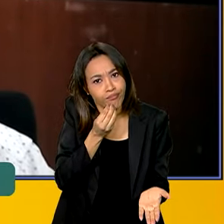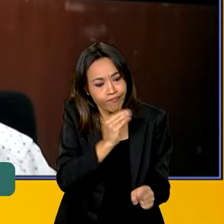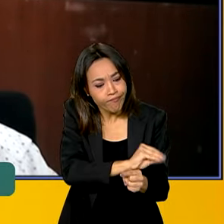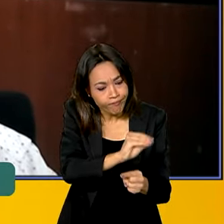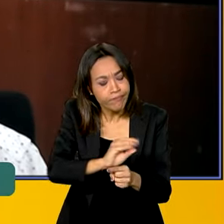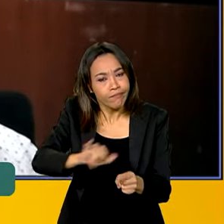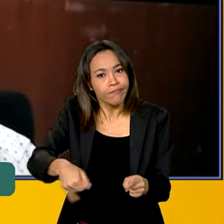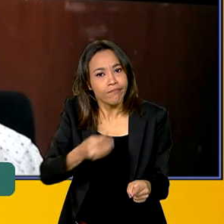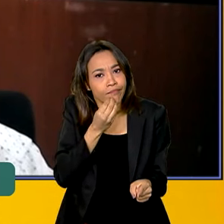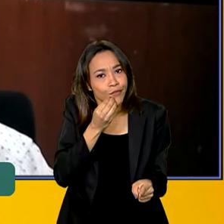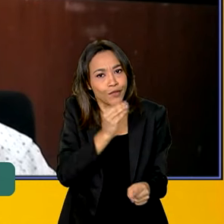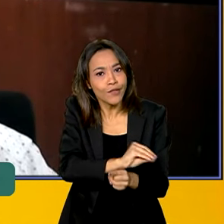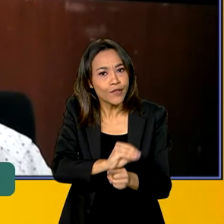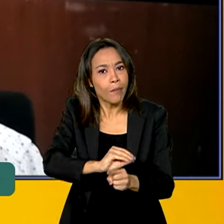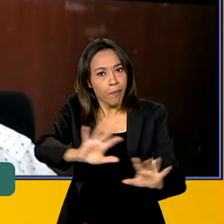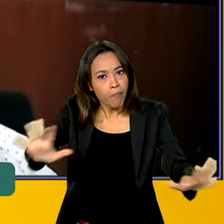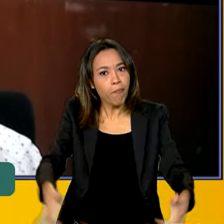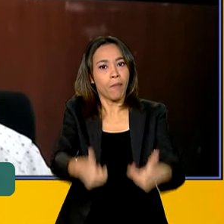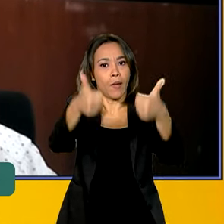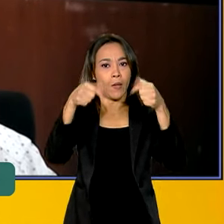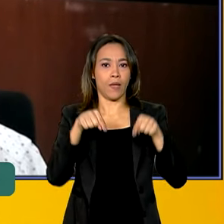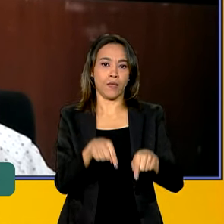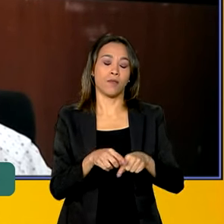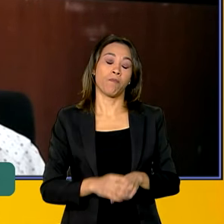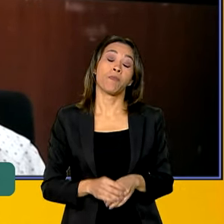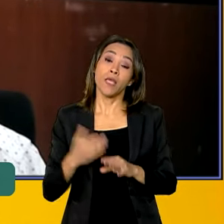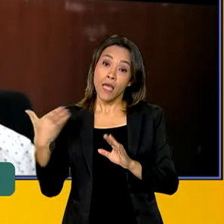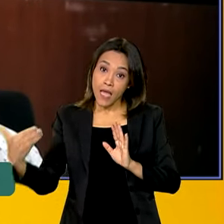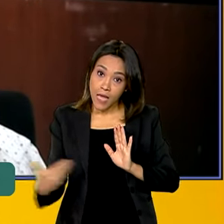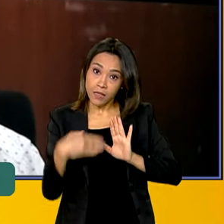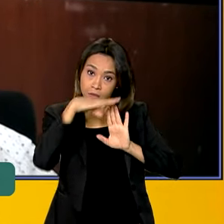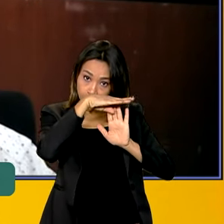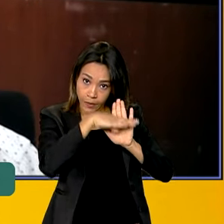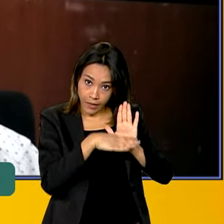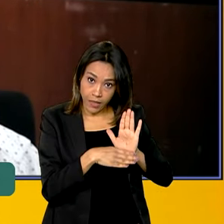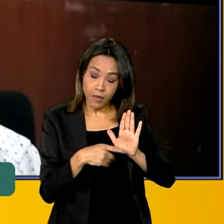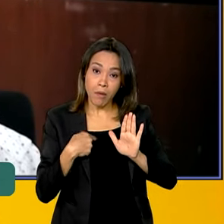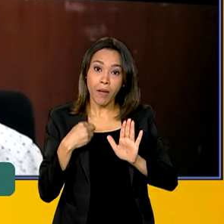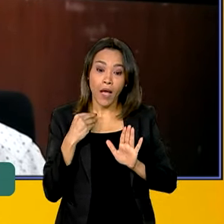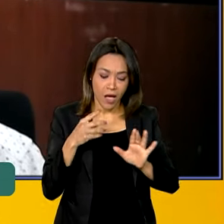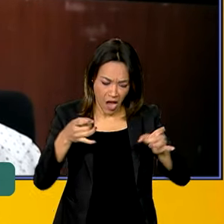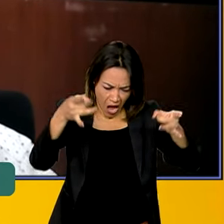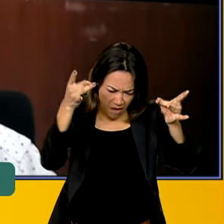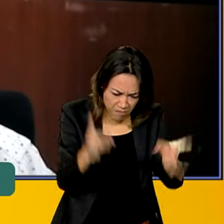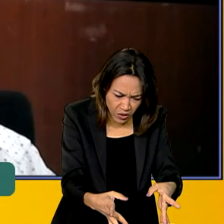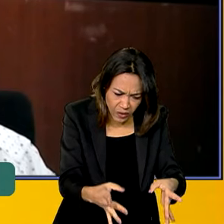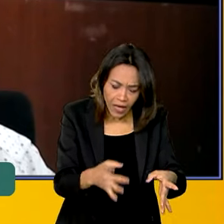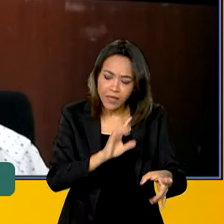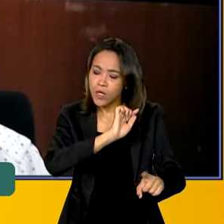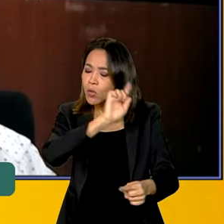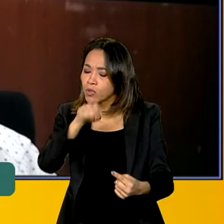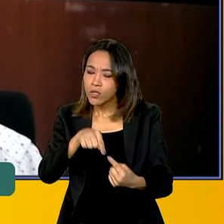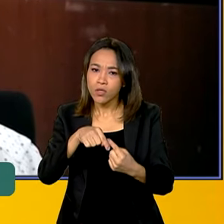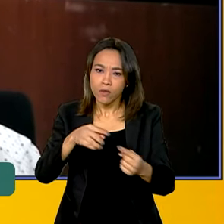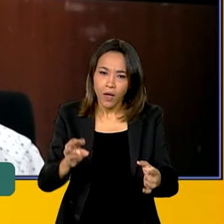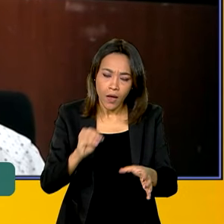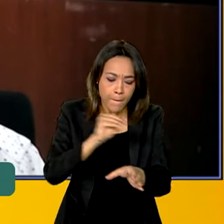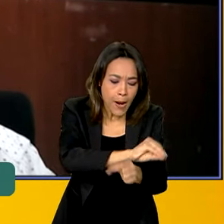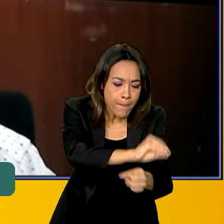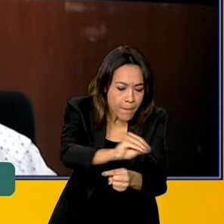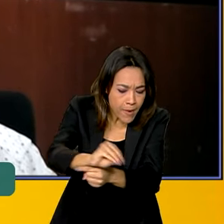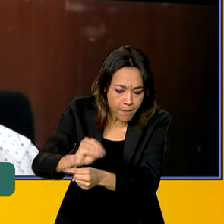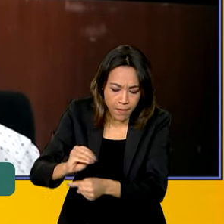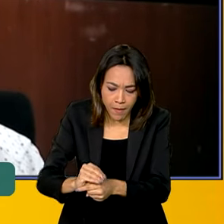A criação desse programa de recuperação de pastagens degradadas visa colocar em